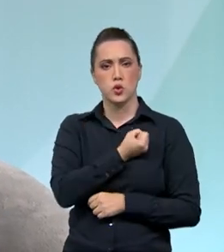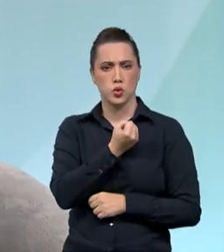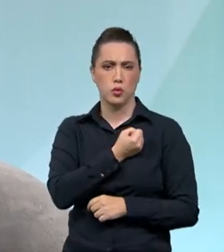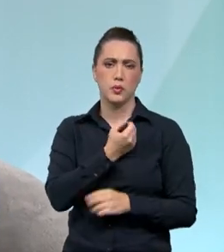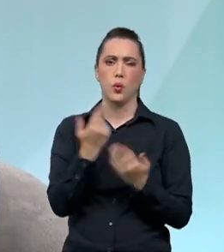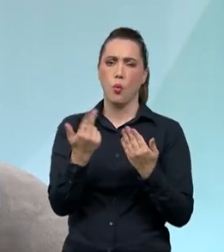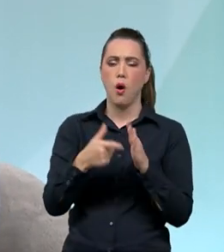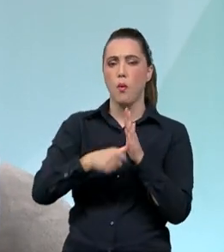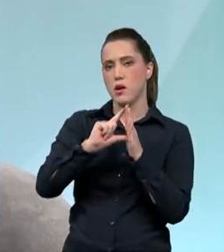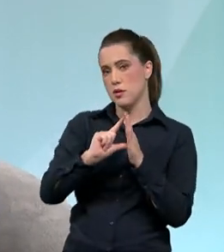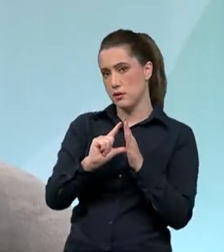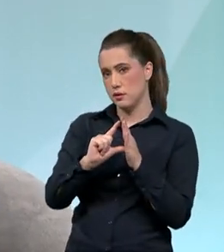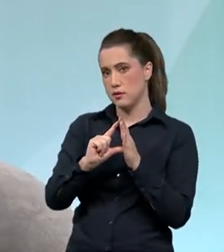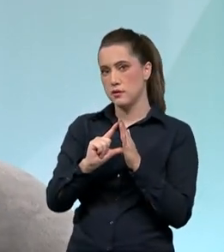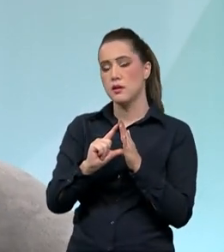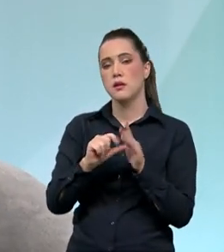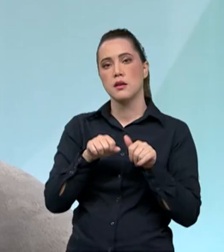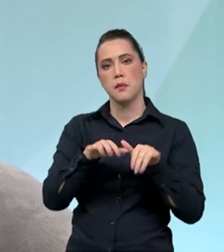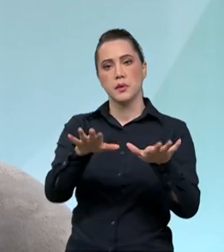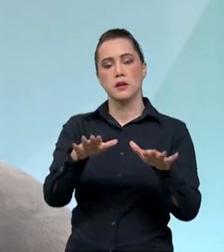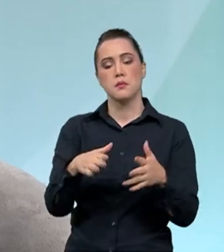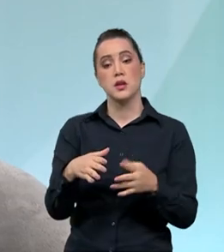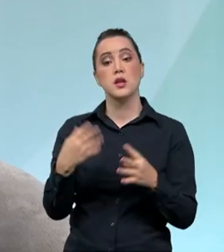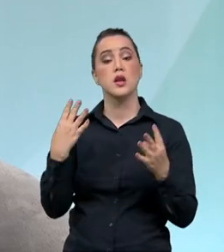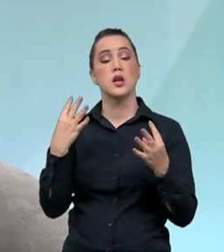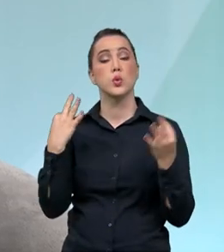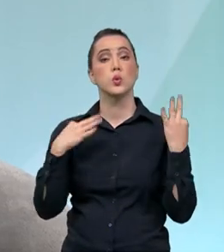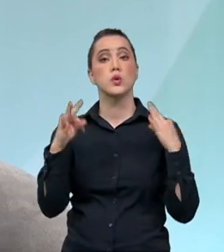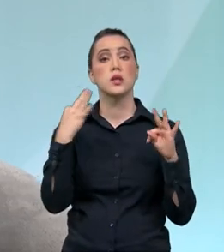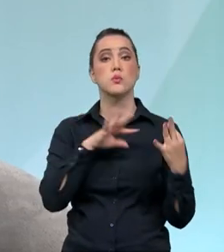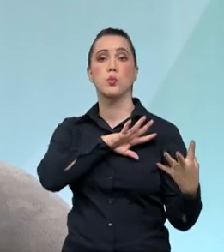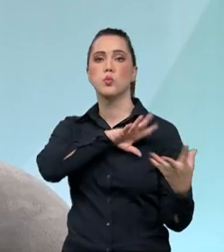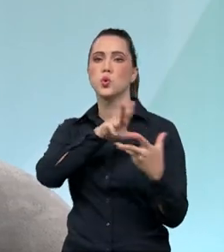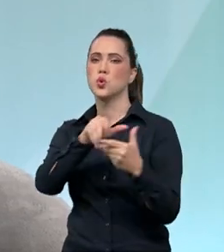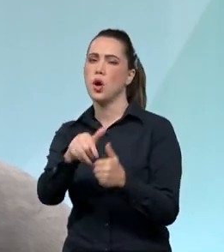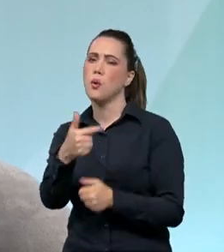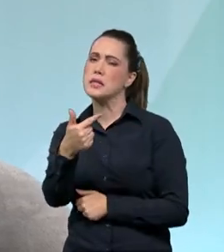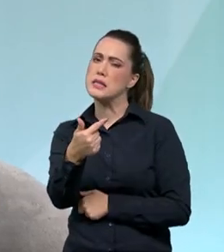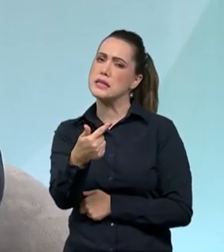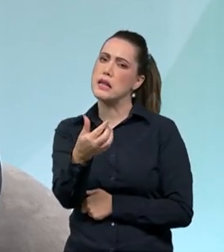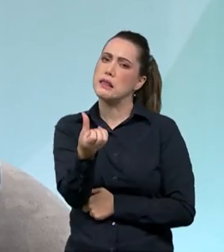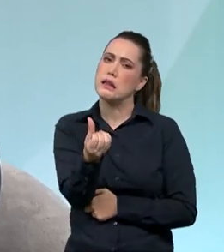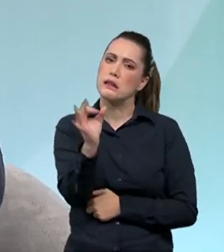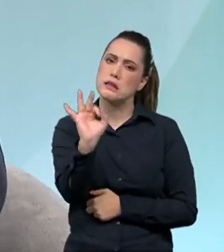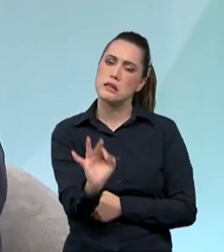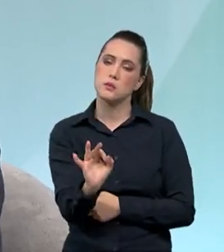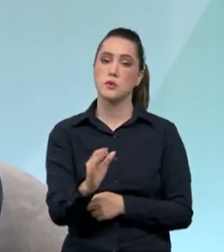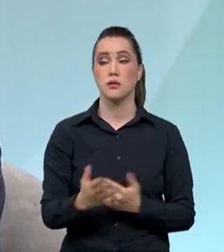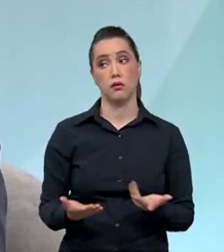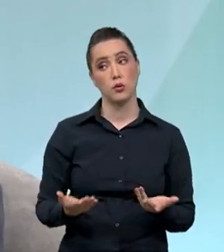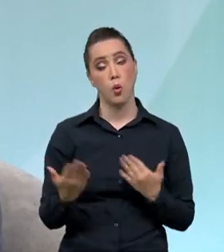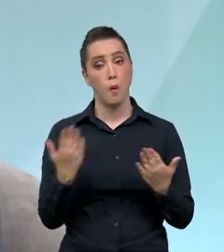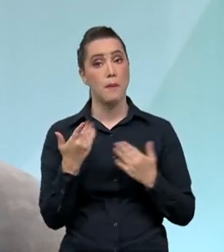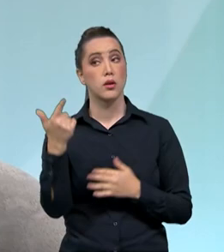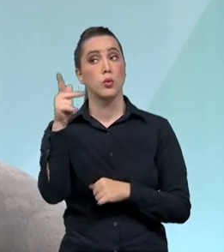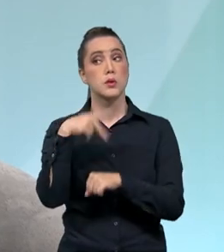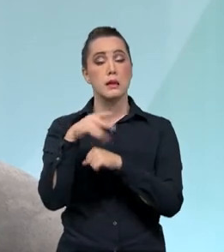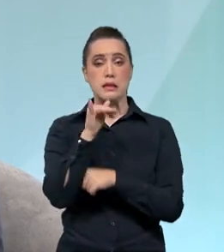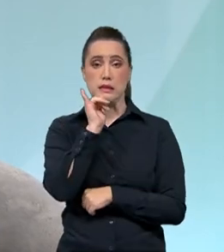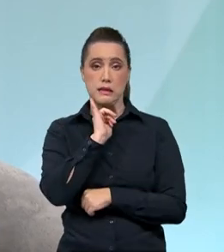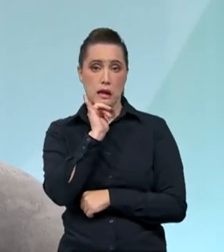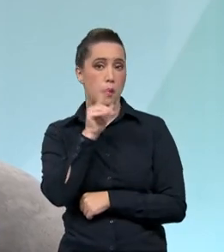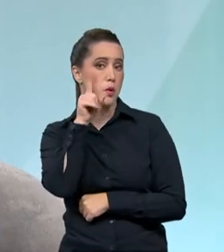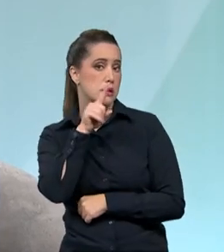internacional, nós estamos ali a cerca de 70 e poucos por cento para alcançar. Os Estados Unidos estão a 80. Então, assim, só